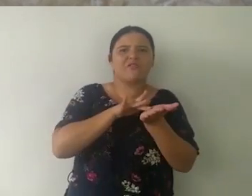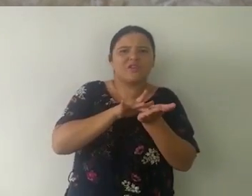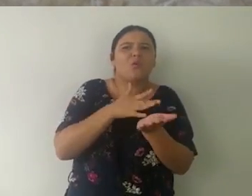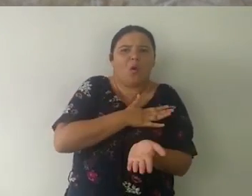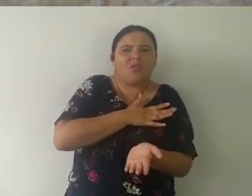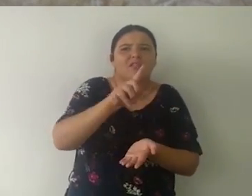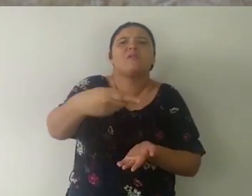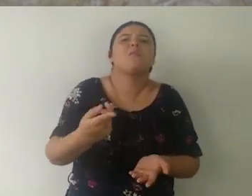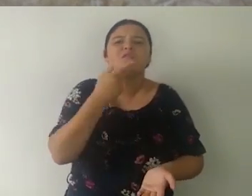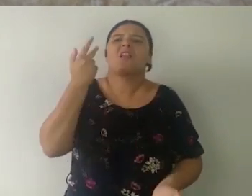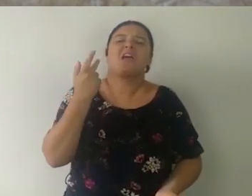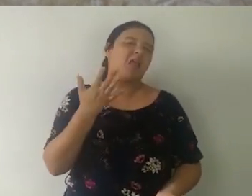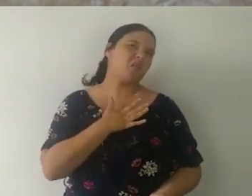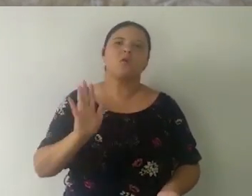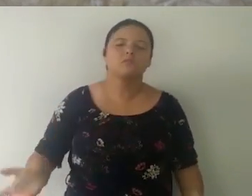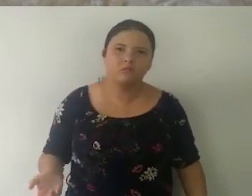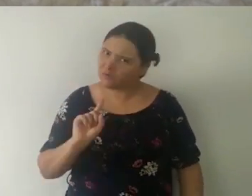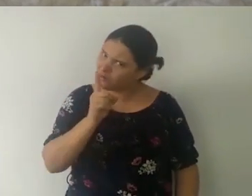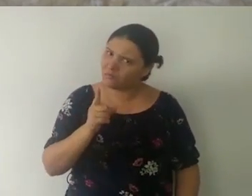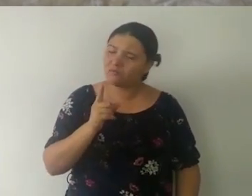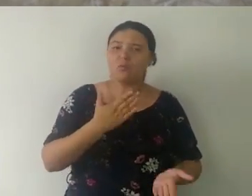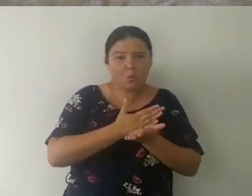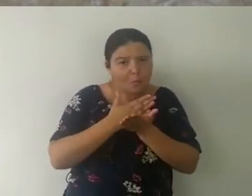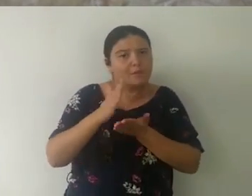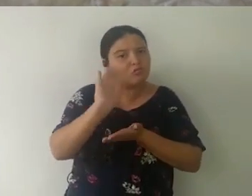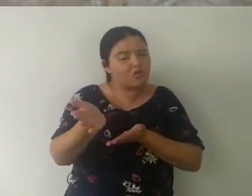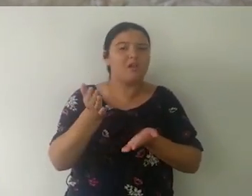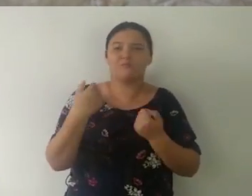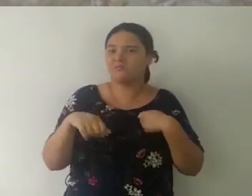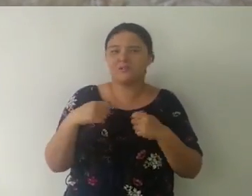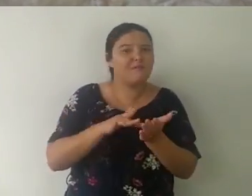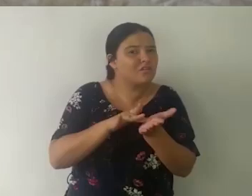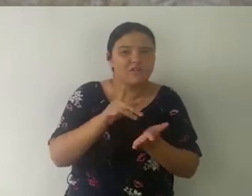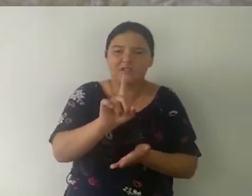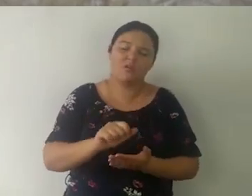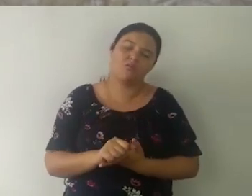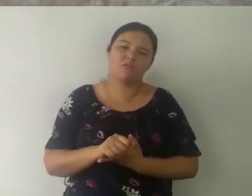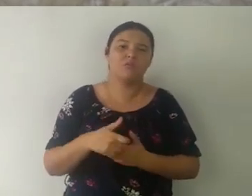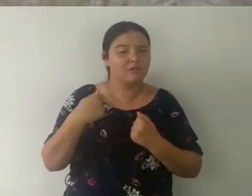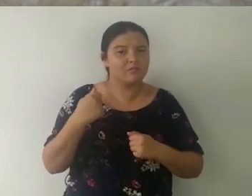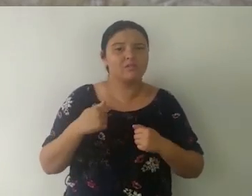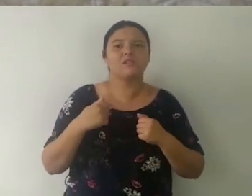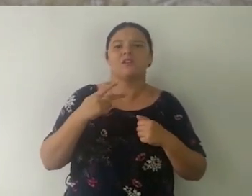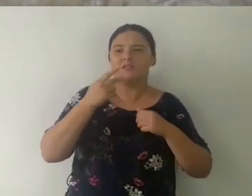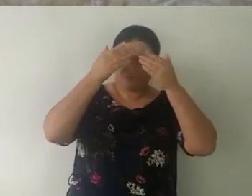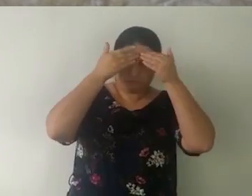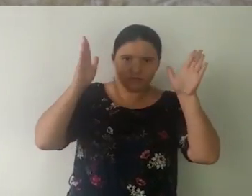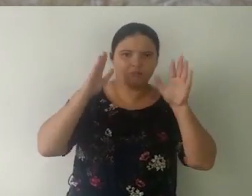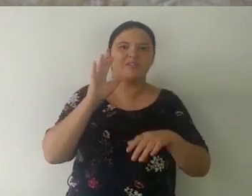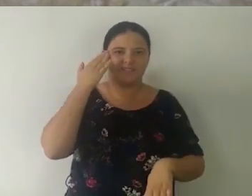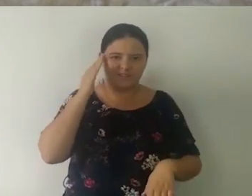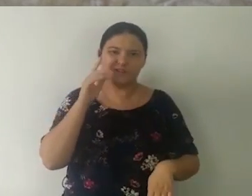adiante. Tem que a jogar aberto. Eu não gosto disso, eu gosto disso. Isso eu posso tentar gostar, vai ser legal. Uma